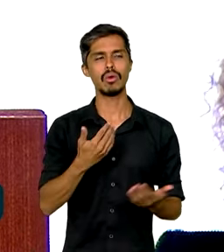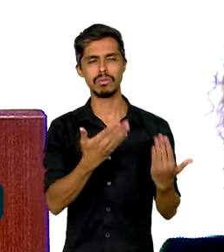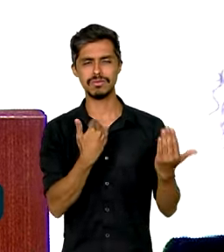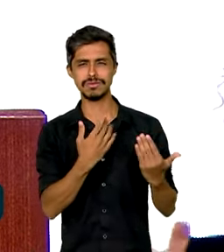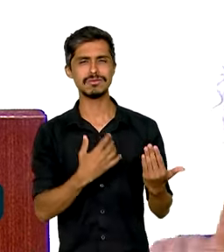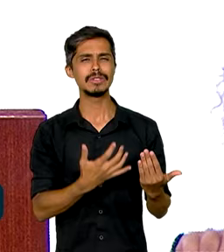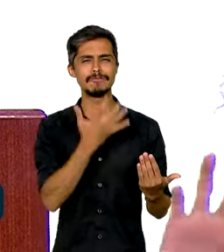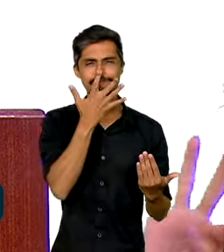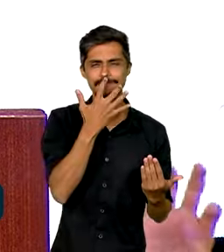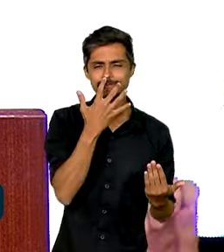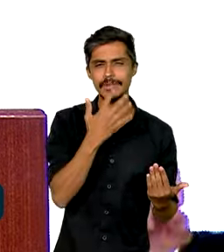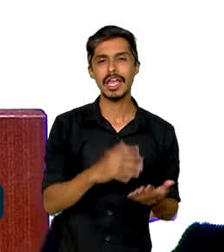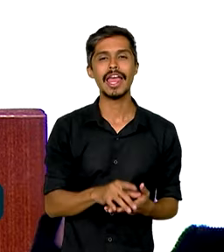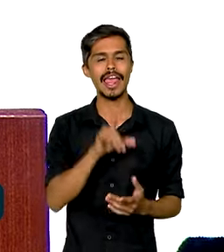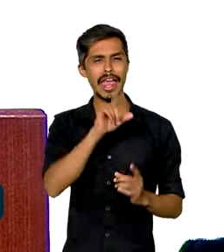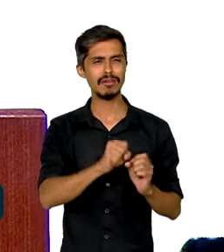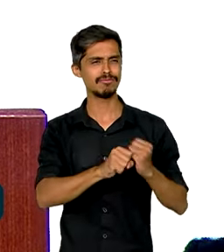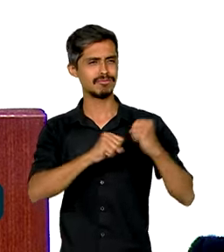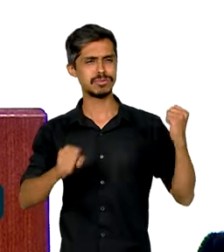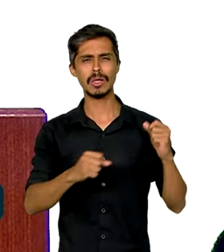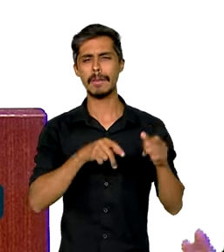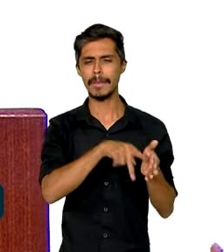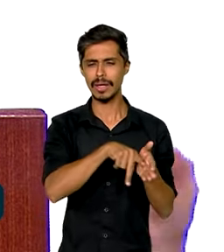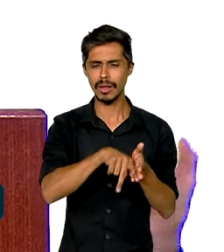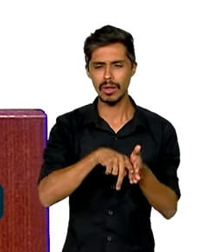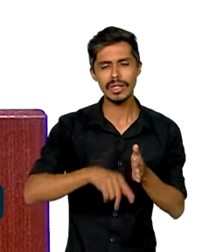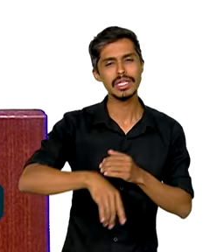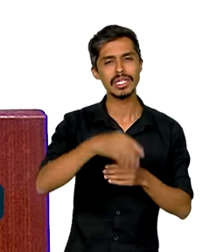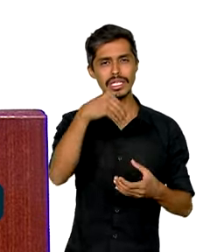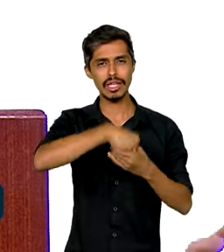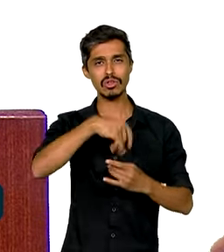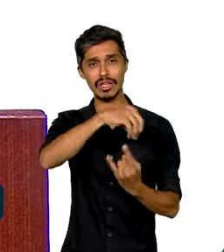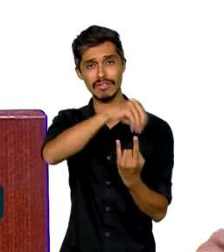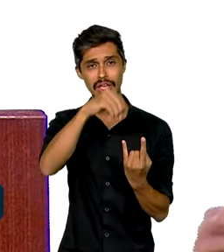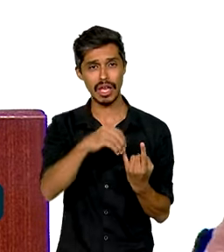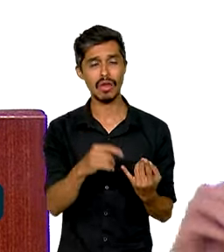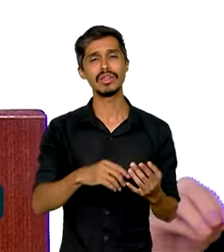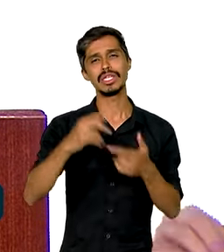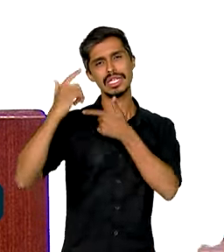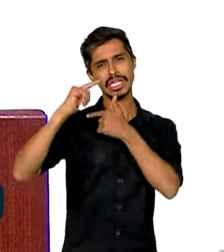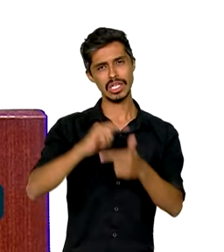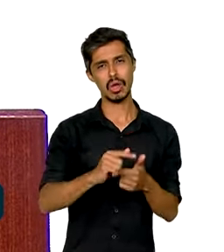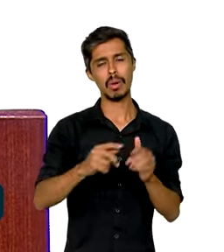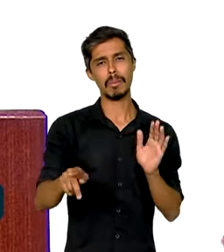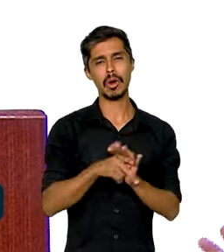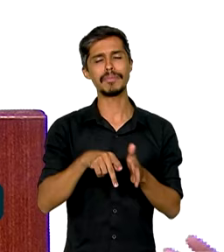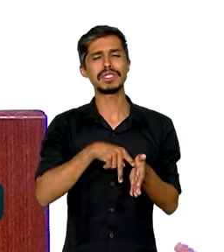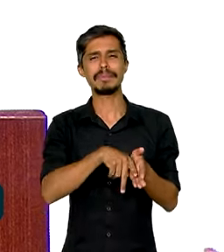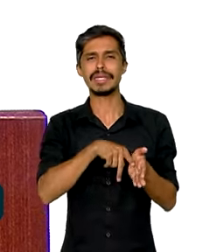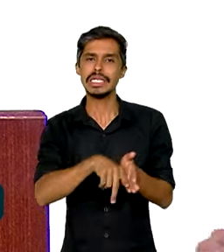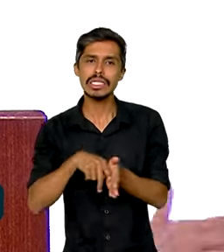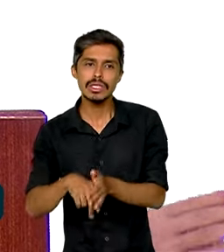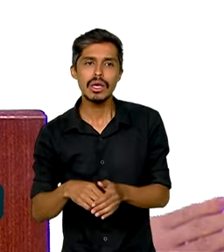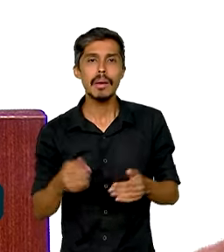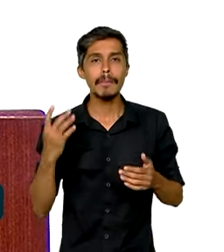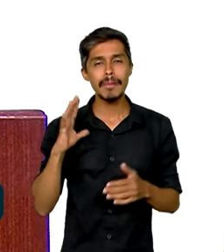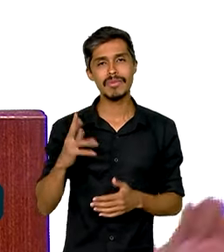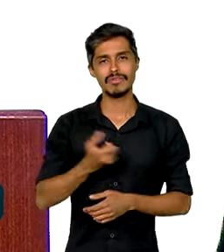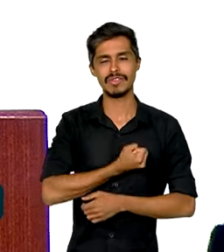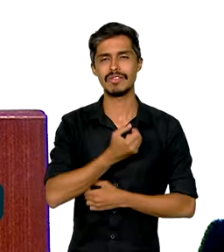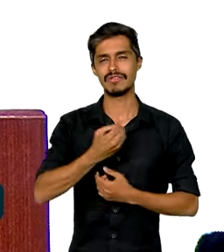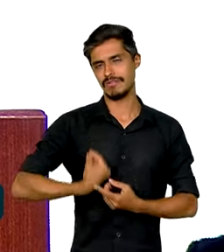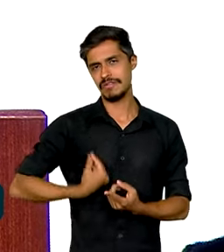muito de perto. Era um grande pesquisador na Fiocruz, na tradição da pesquisa para salvar